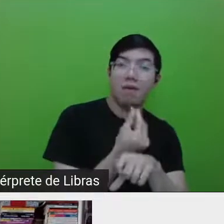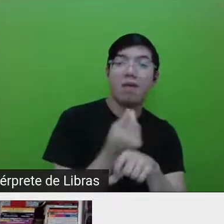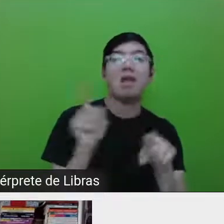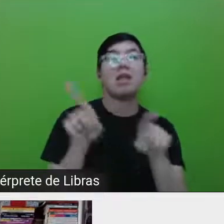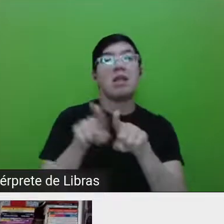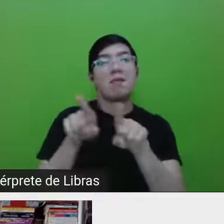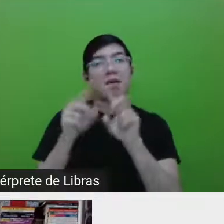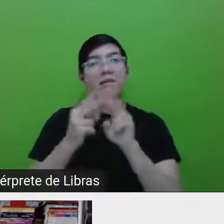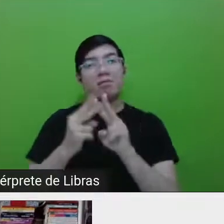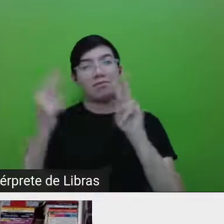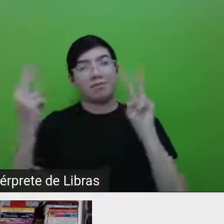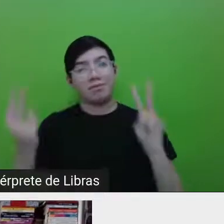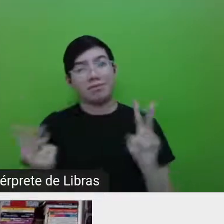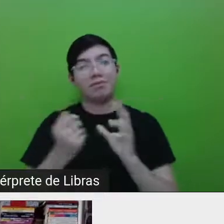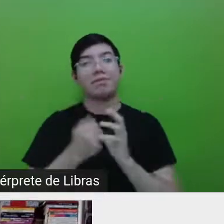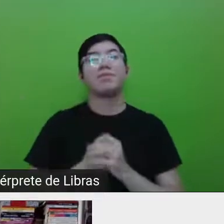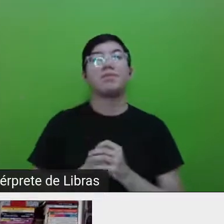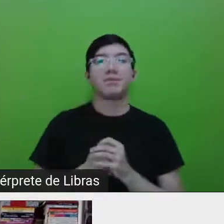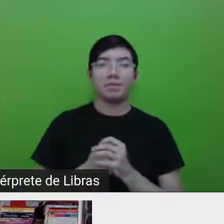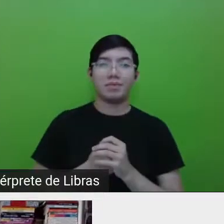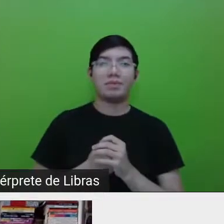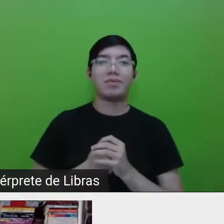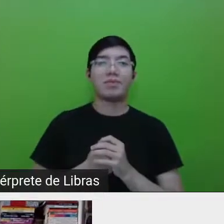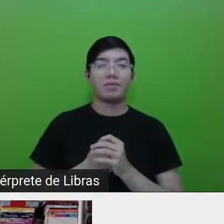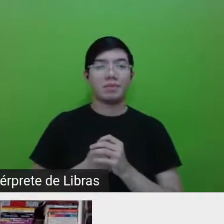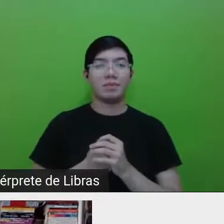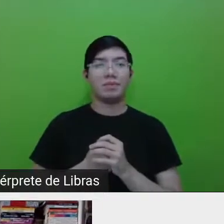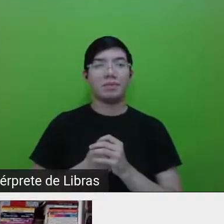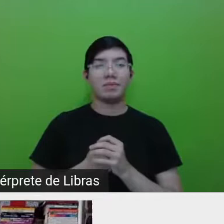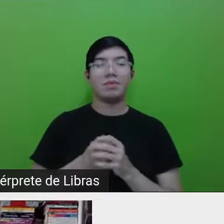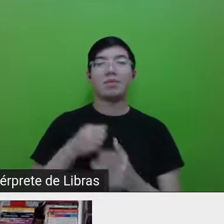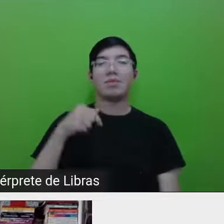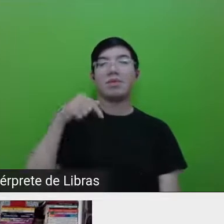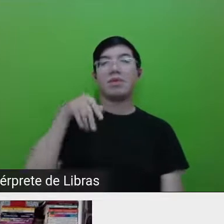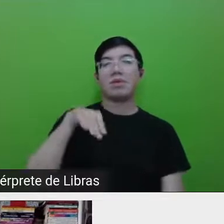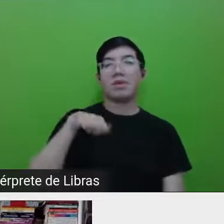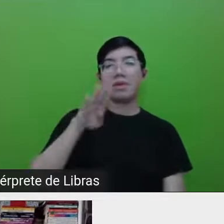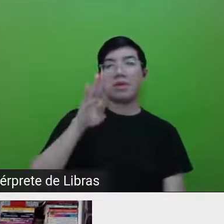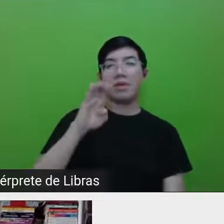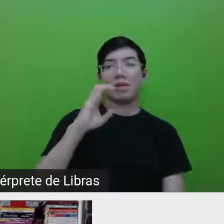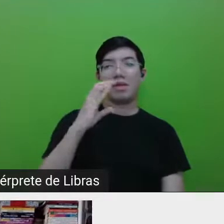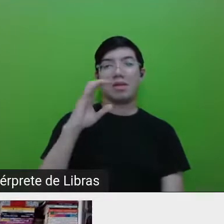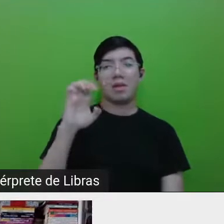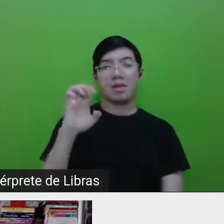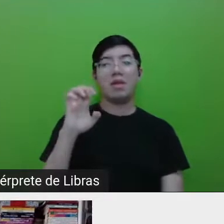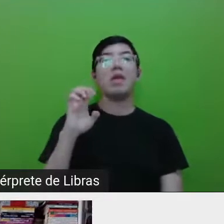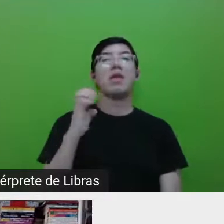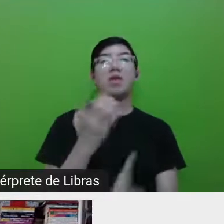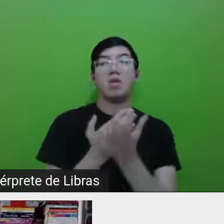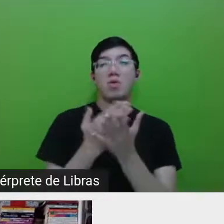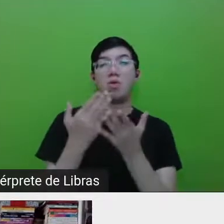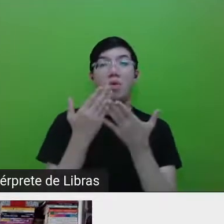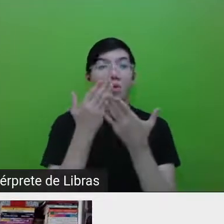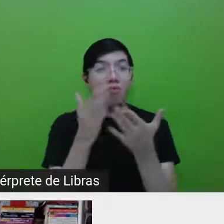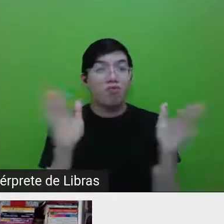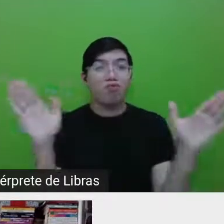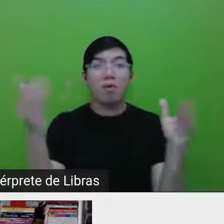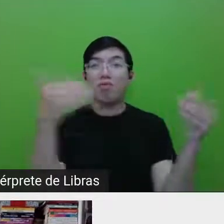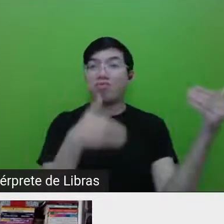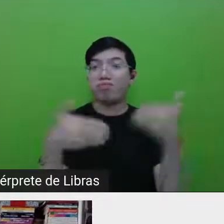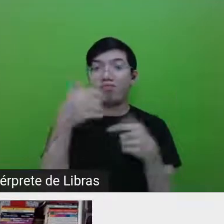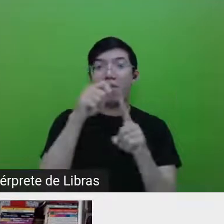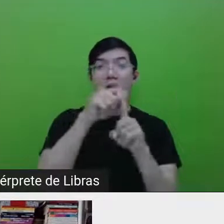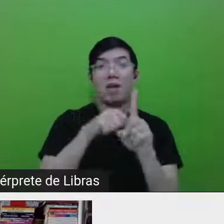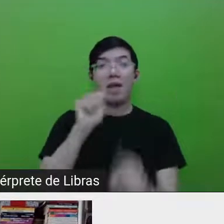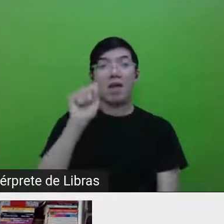Embora as portas da biblioteca tenham sido abertas ao público em agosto do ano passado, a programação online começou